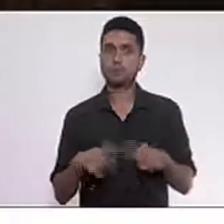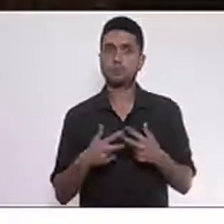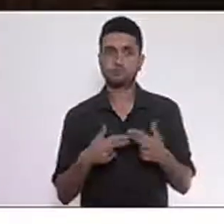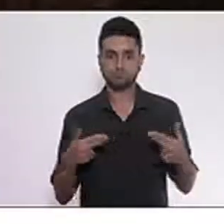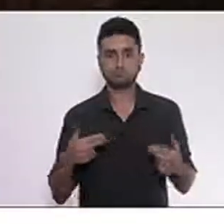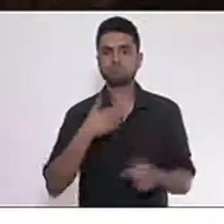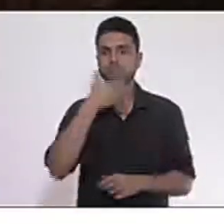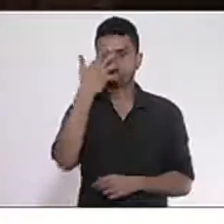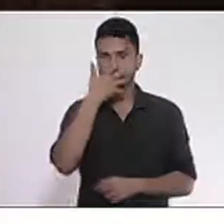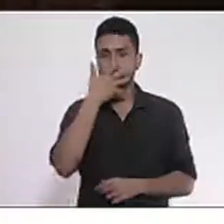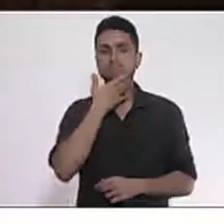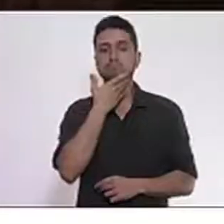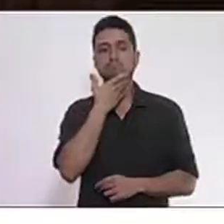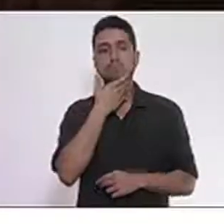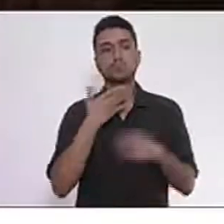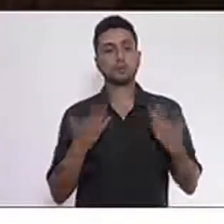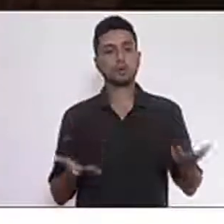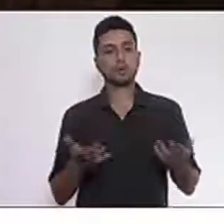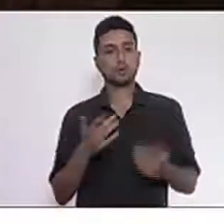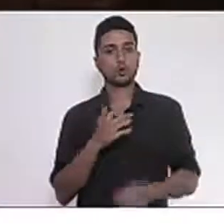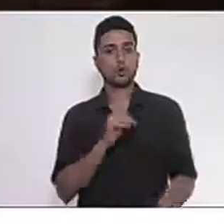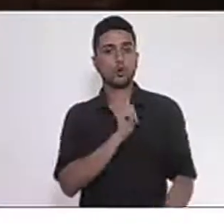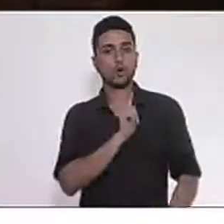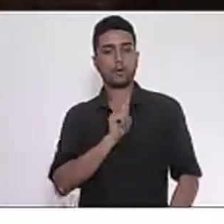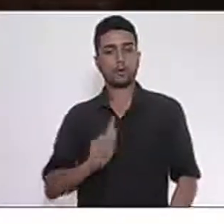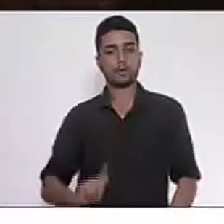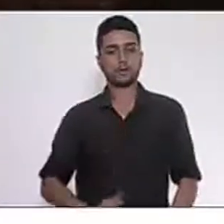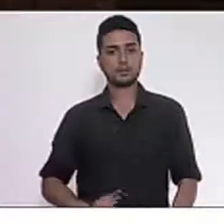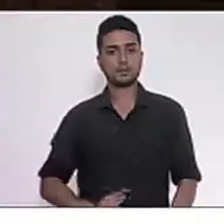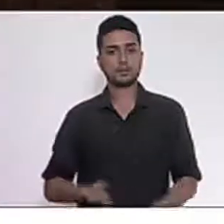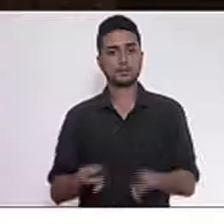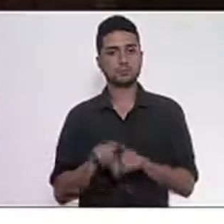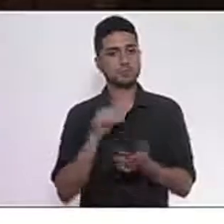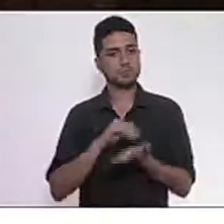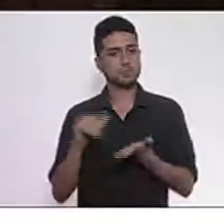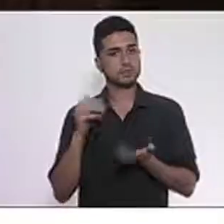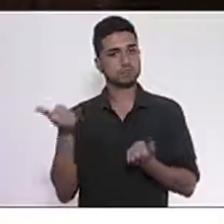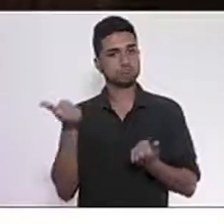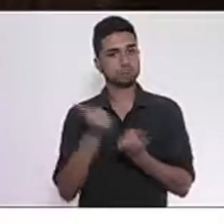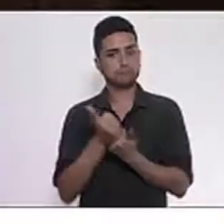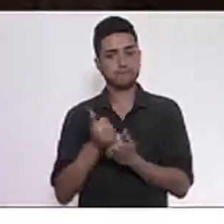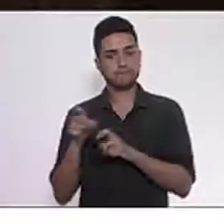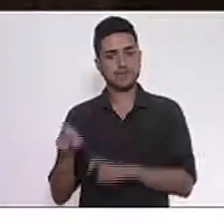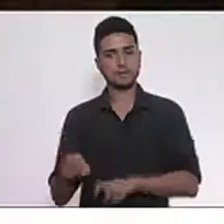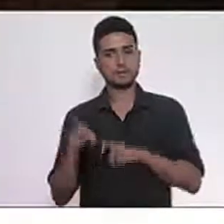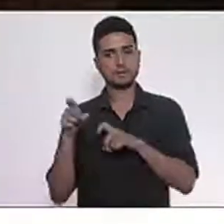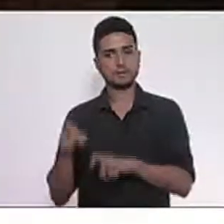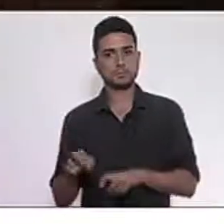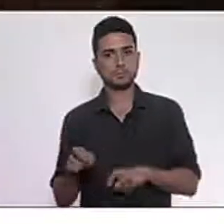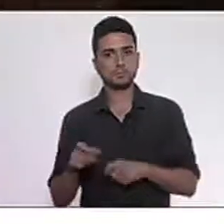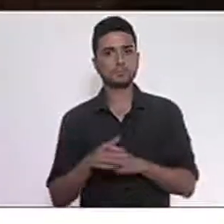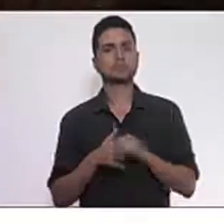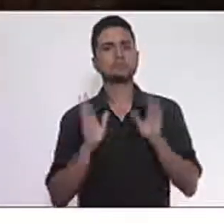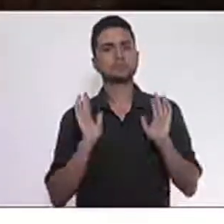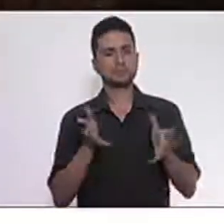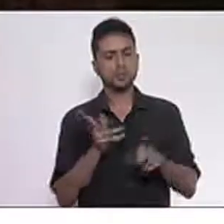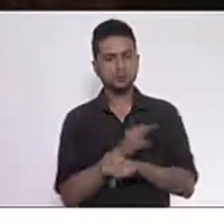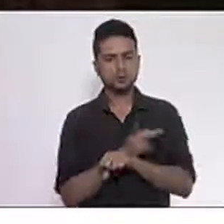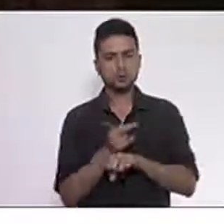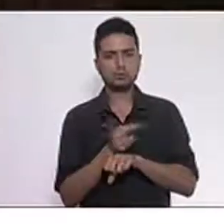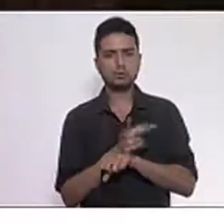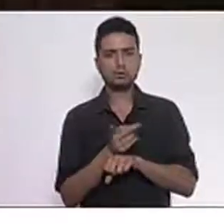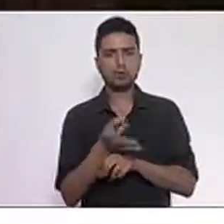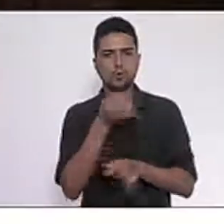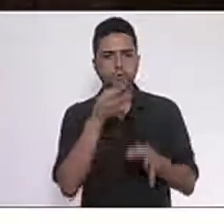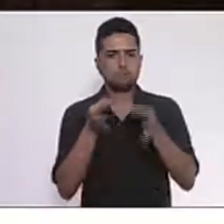Os governadores e secretários de fazenda já estão buscando um consenso